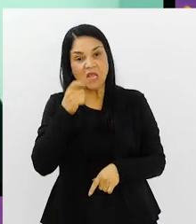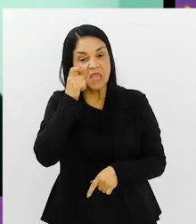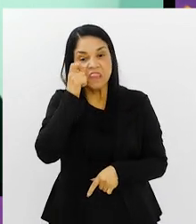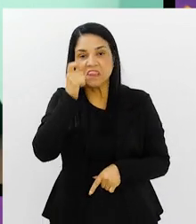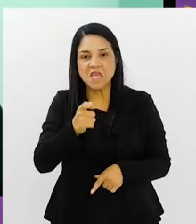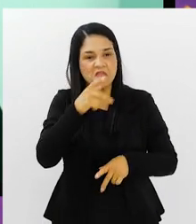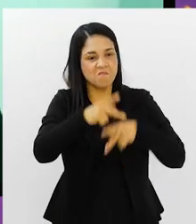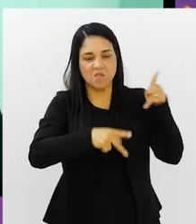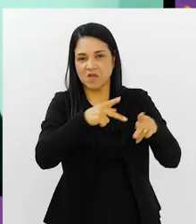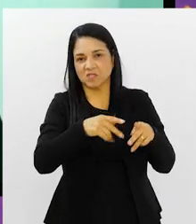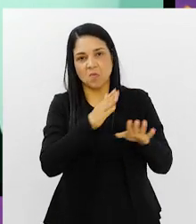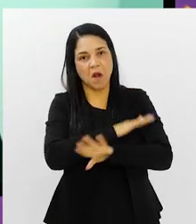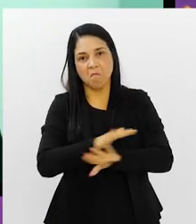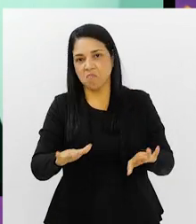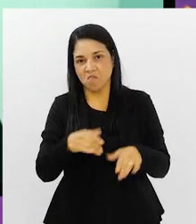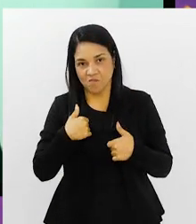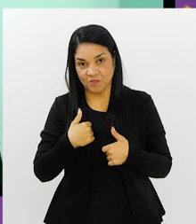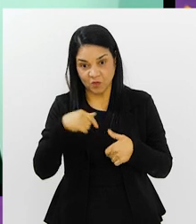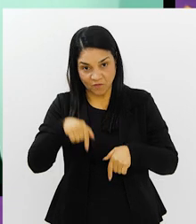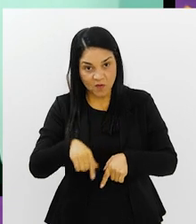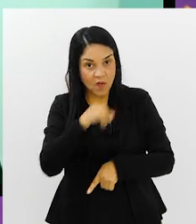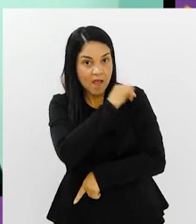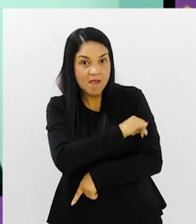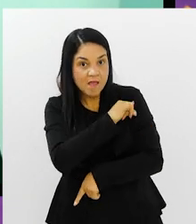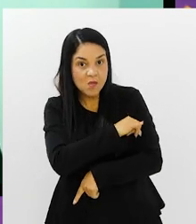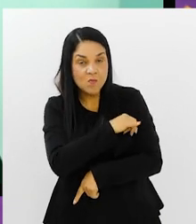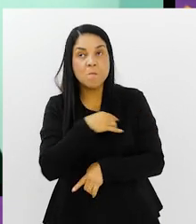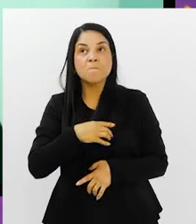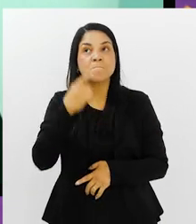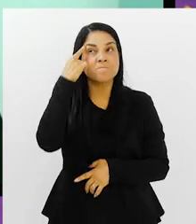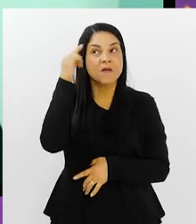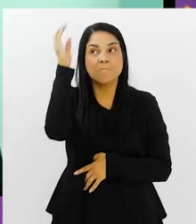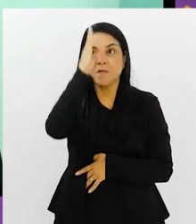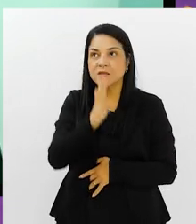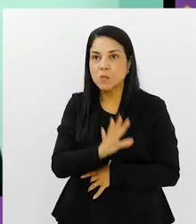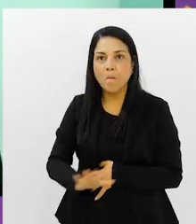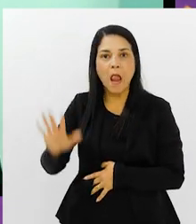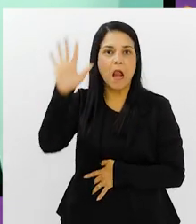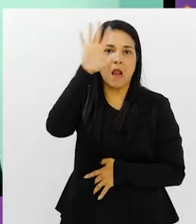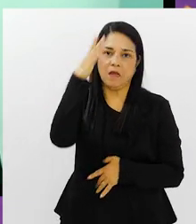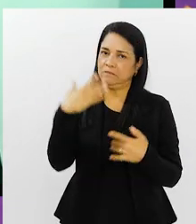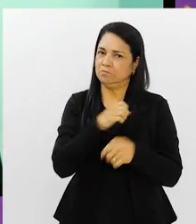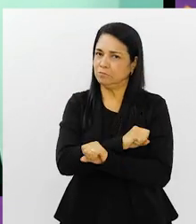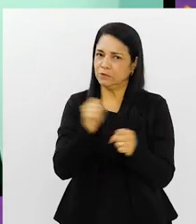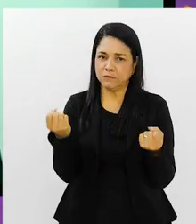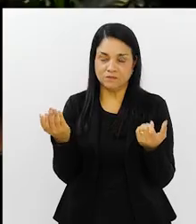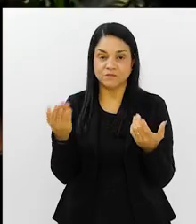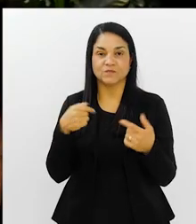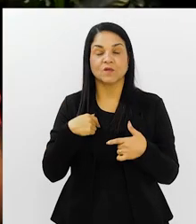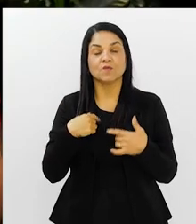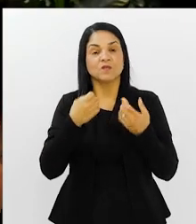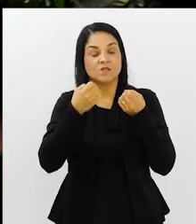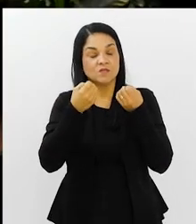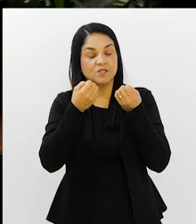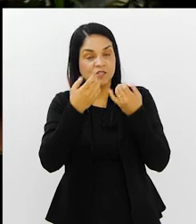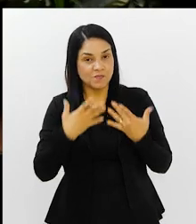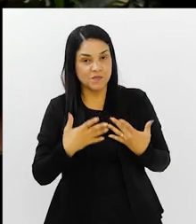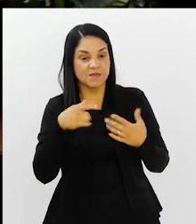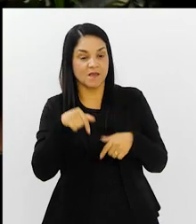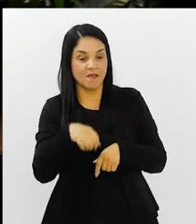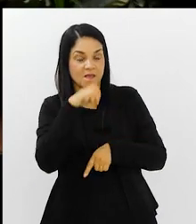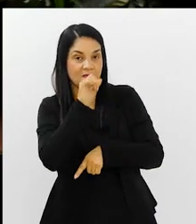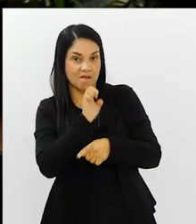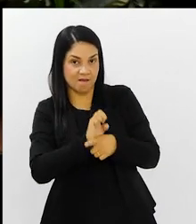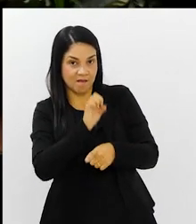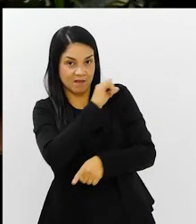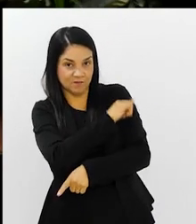o desinteresse da população. Eu estou falando no Rio de Janeiro, mas isso é no Brasil inteiro. É, porque a gente, quando fala o Rio,